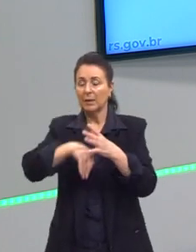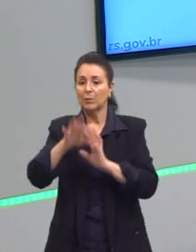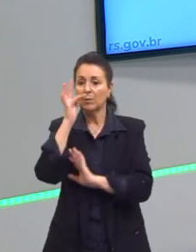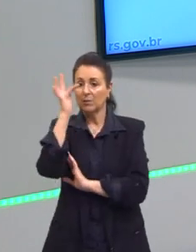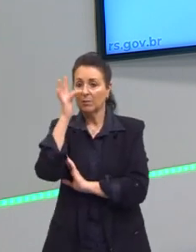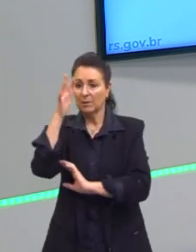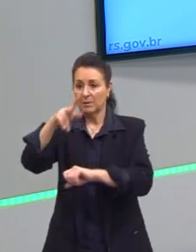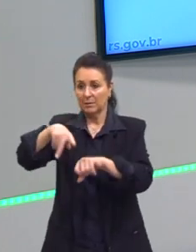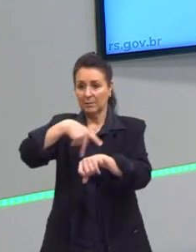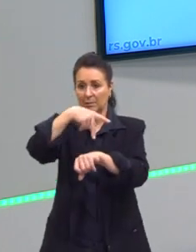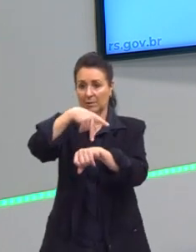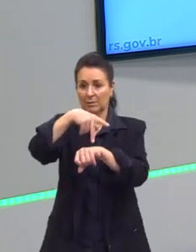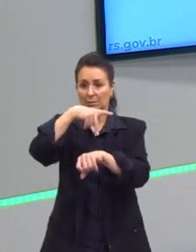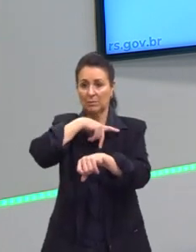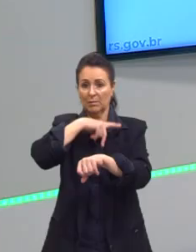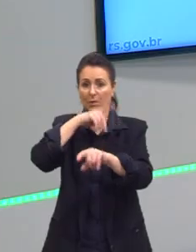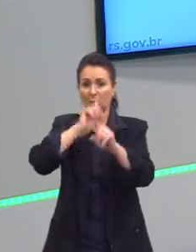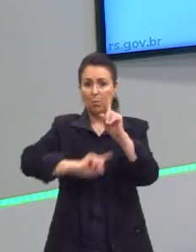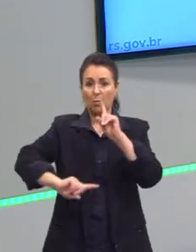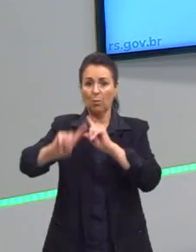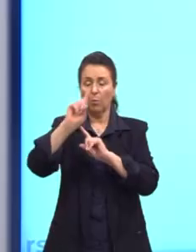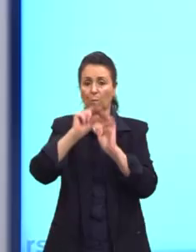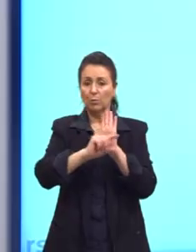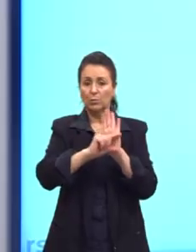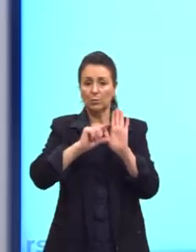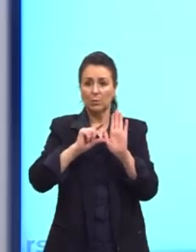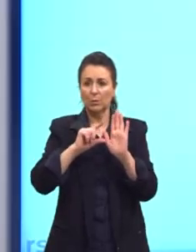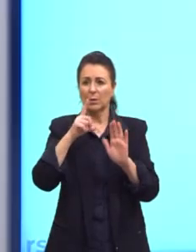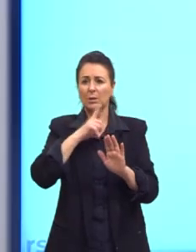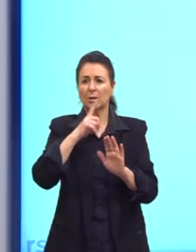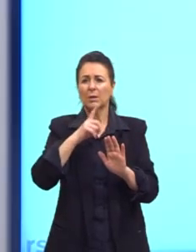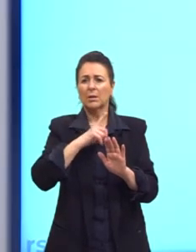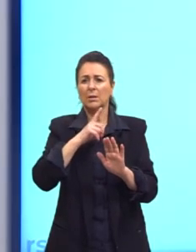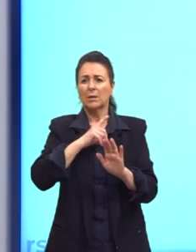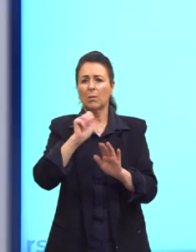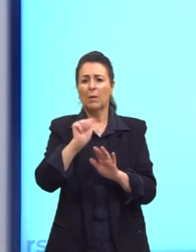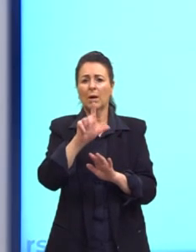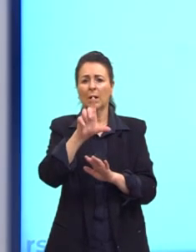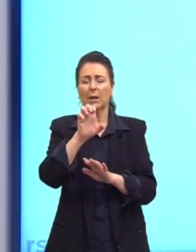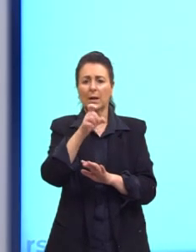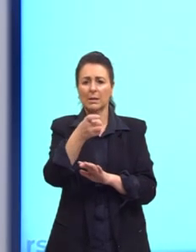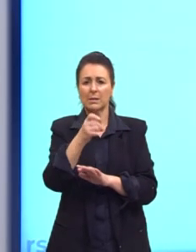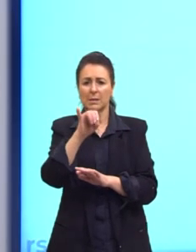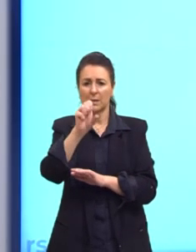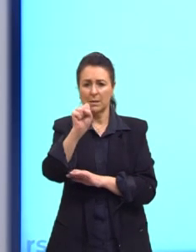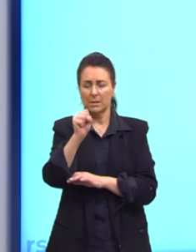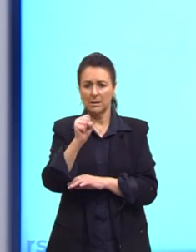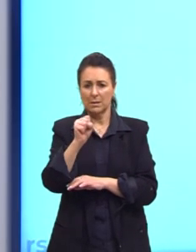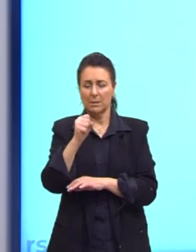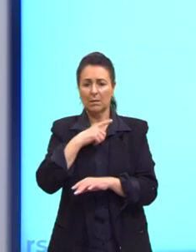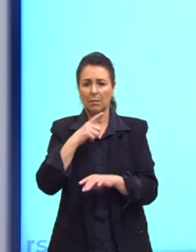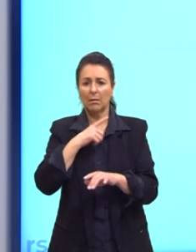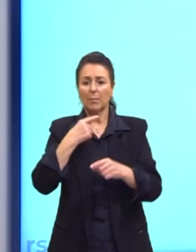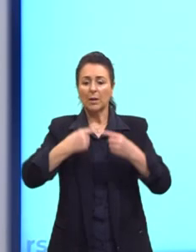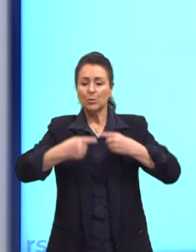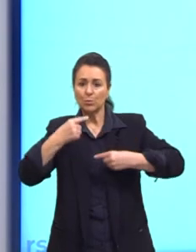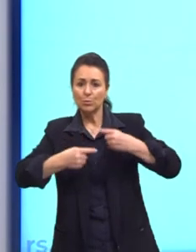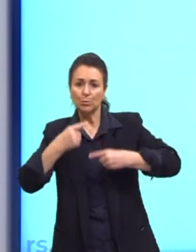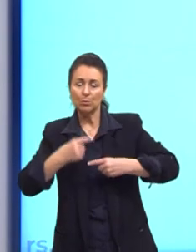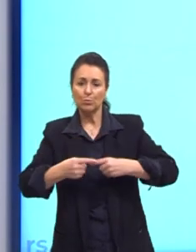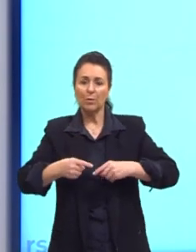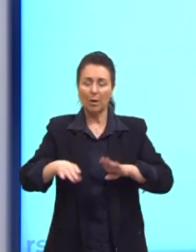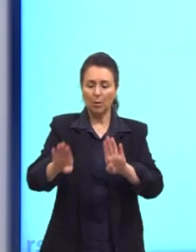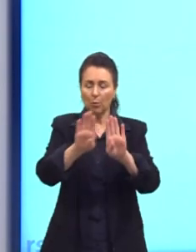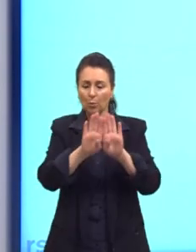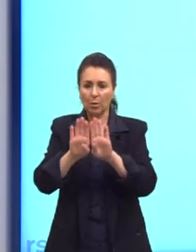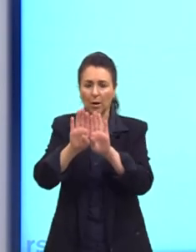Aqui também tem alguns autores. esse aqui, o Alexis, que também discuta essa questão aqui da liberdade e igualdade. Então, veja